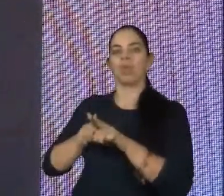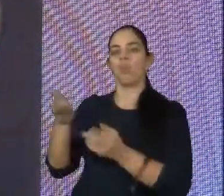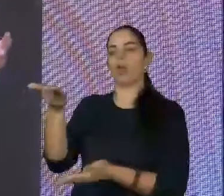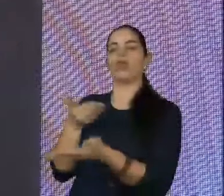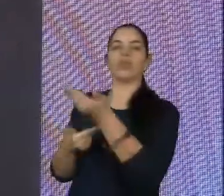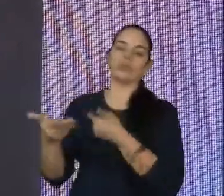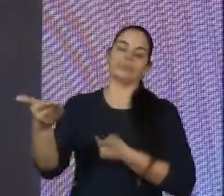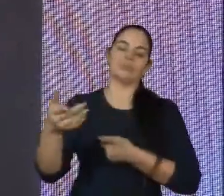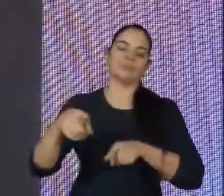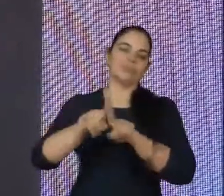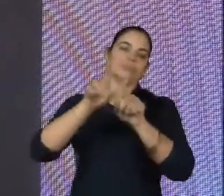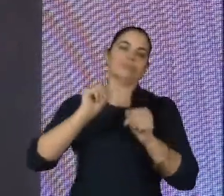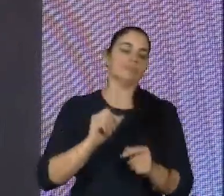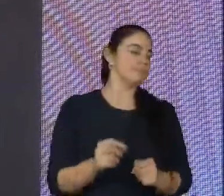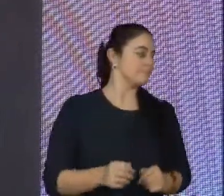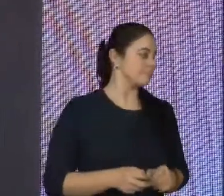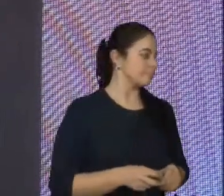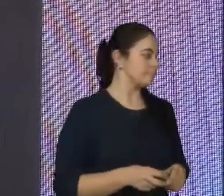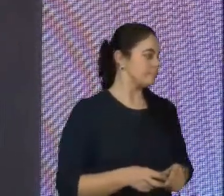do outro, poder ter essa troca.